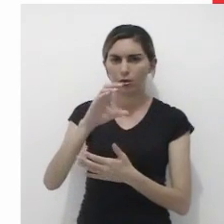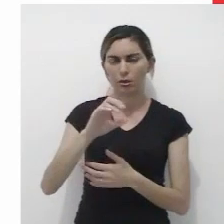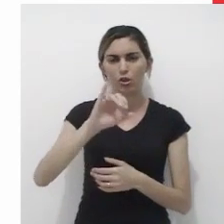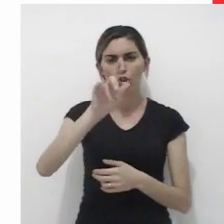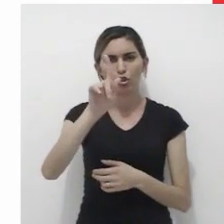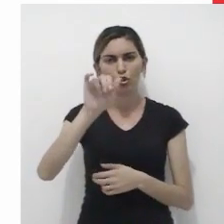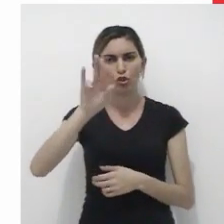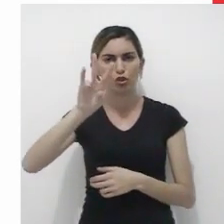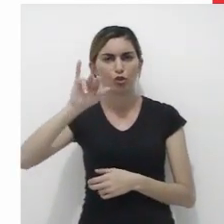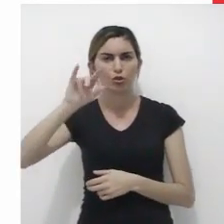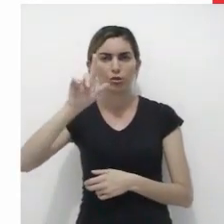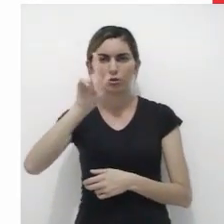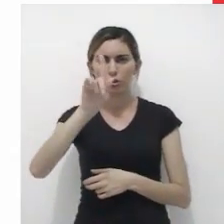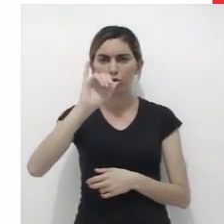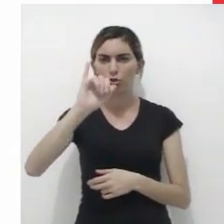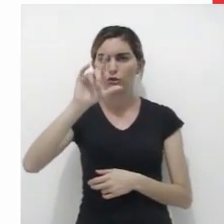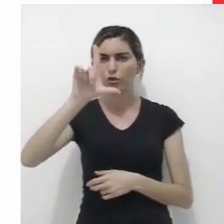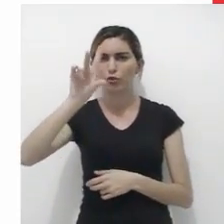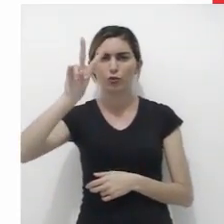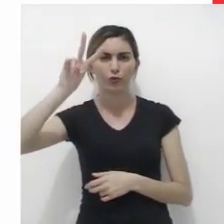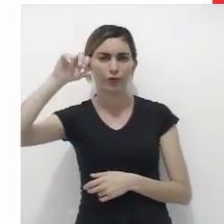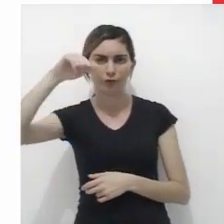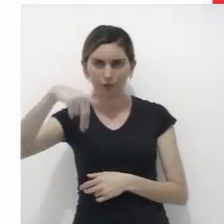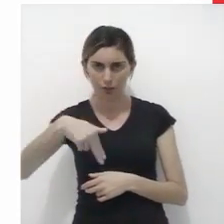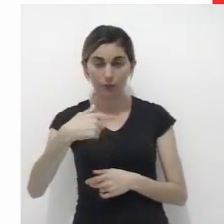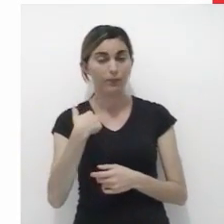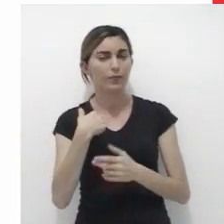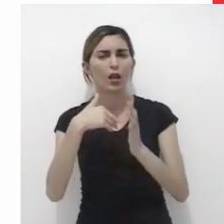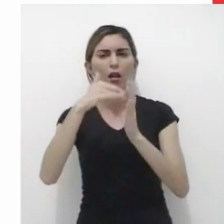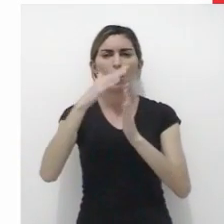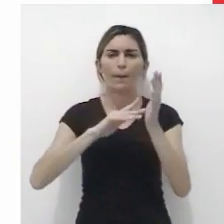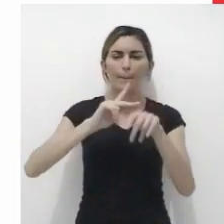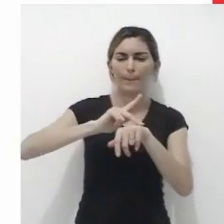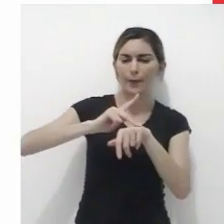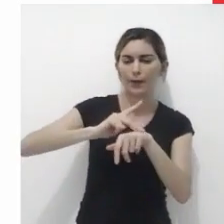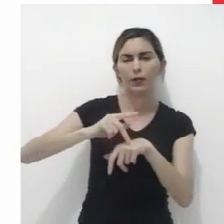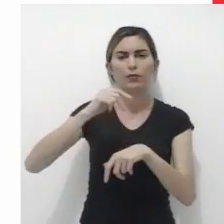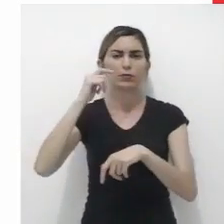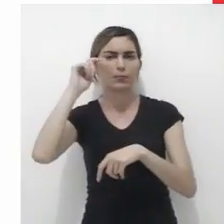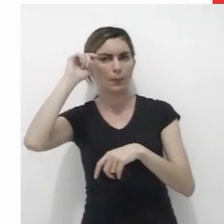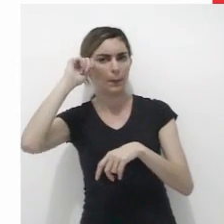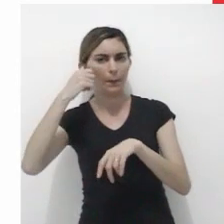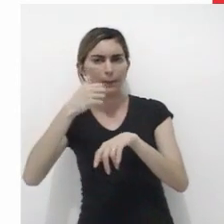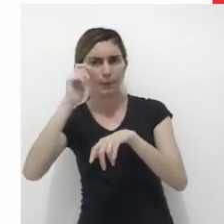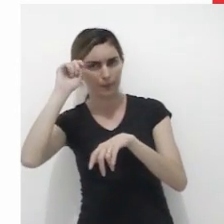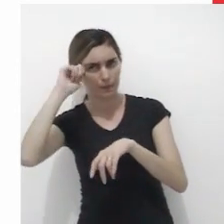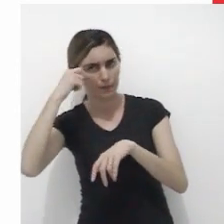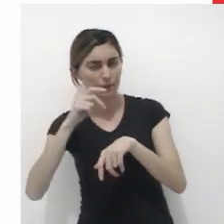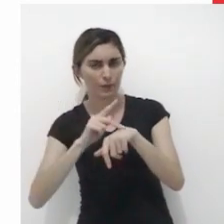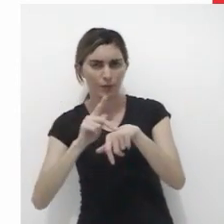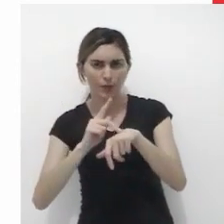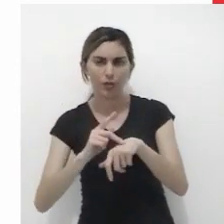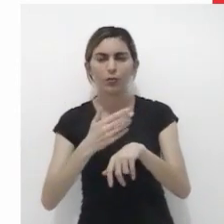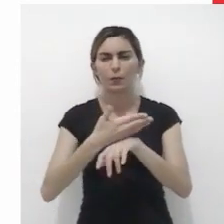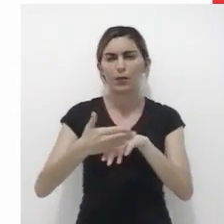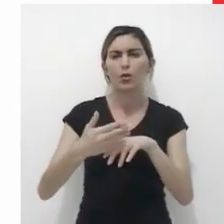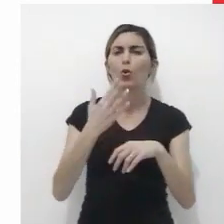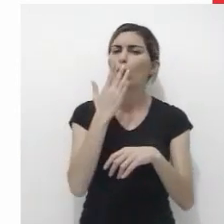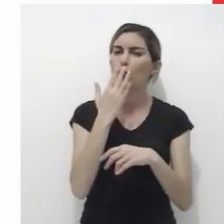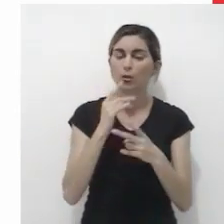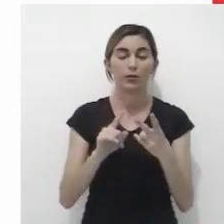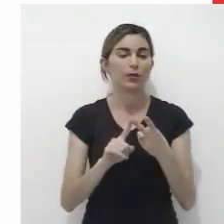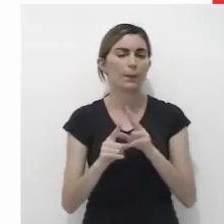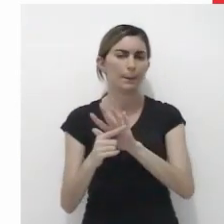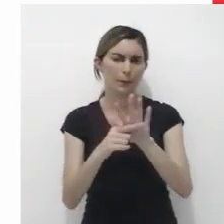obras do Gilvan Samico, que trazem gravuras em preto e branco e coloridas, mostrando o traço